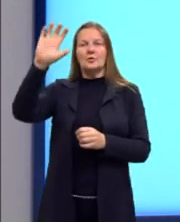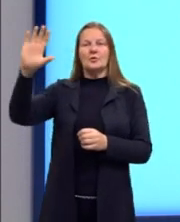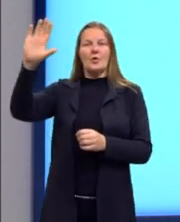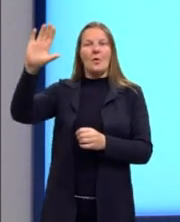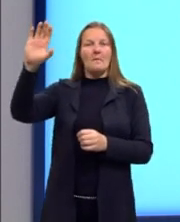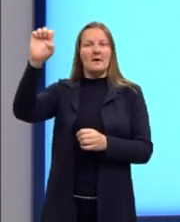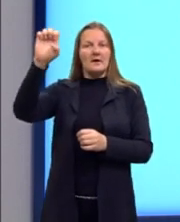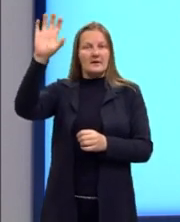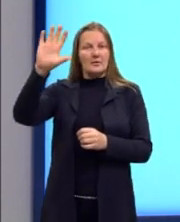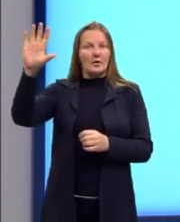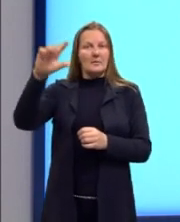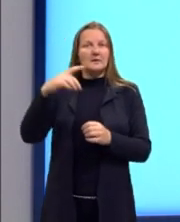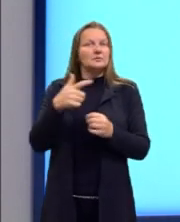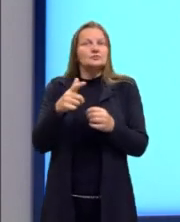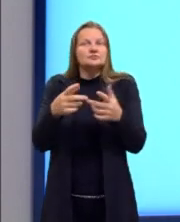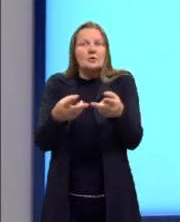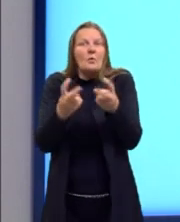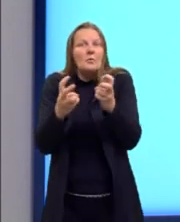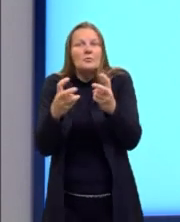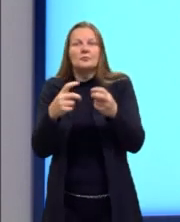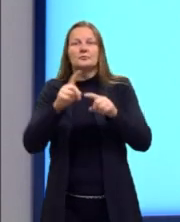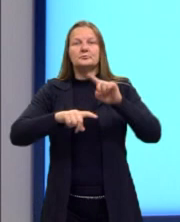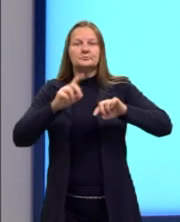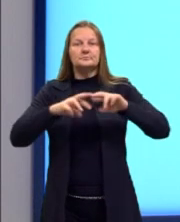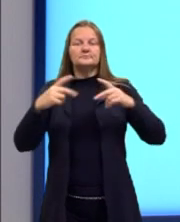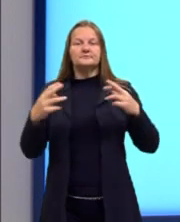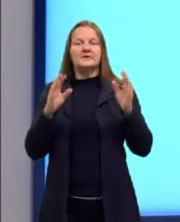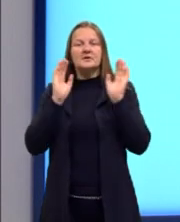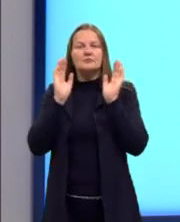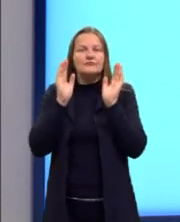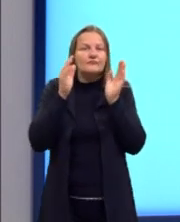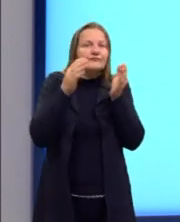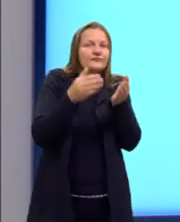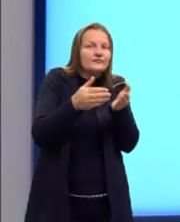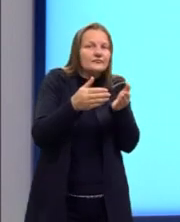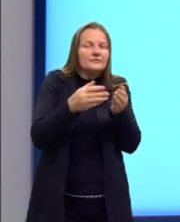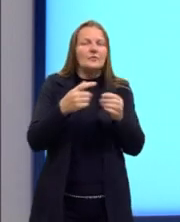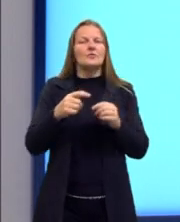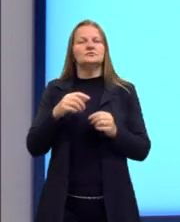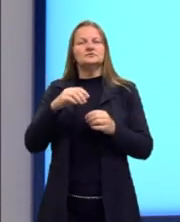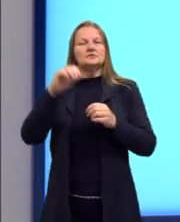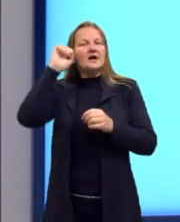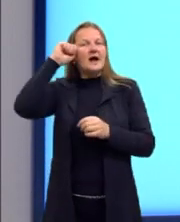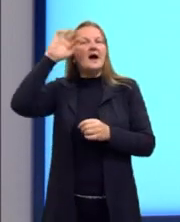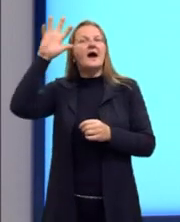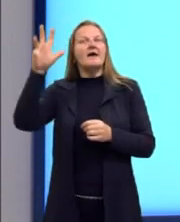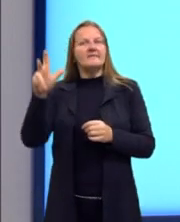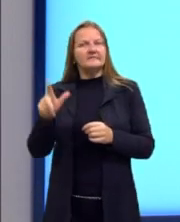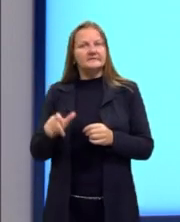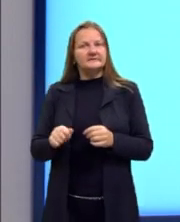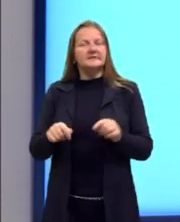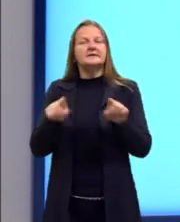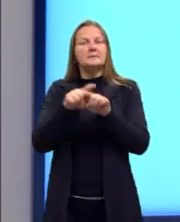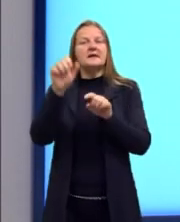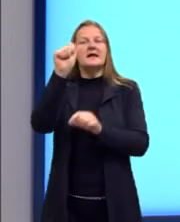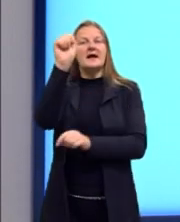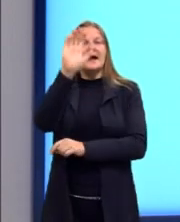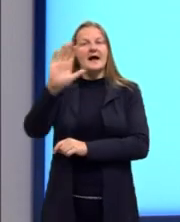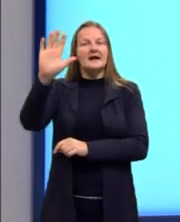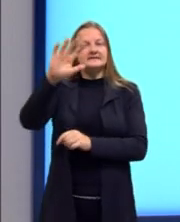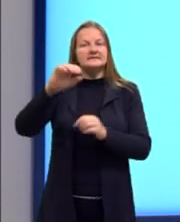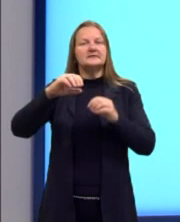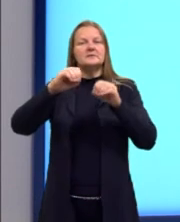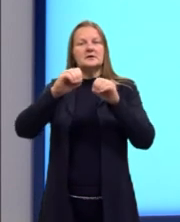essa fonte de recursos. E ele se volta principalmente para a África, mas também para a Ásia e para a